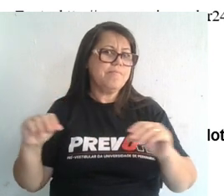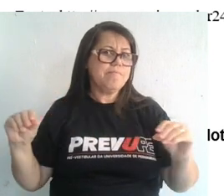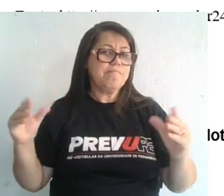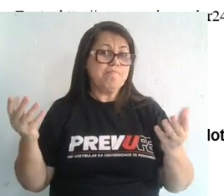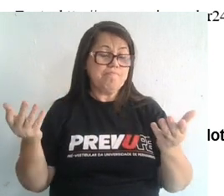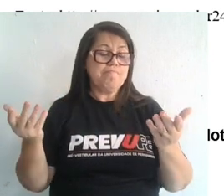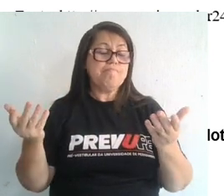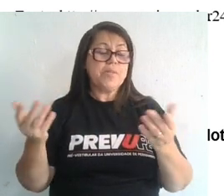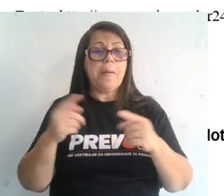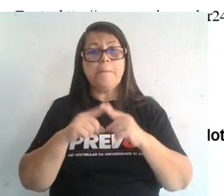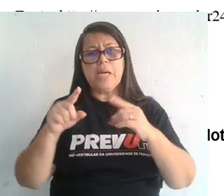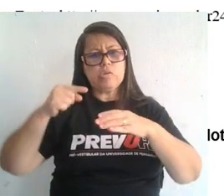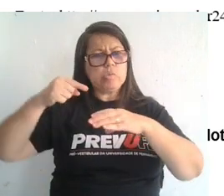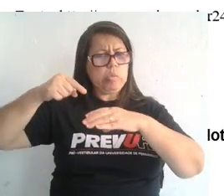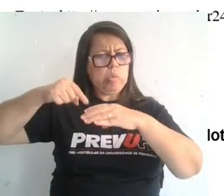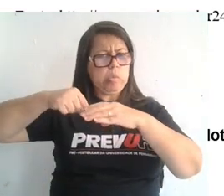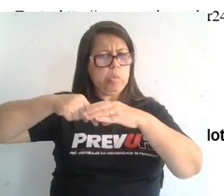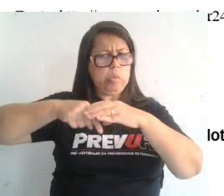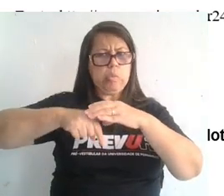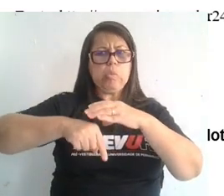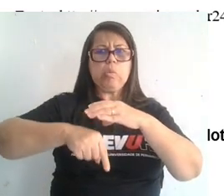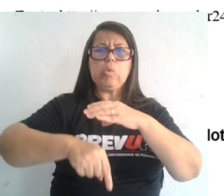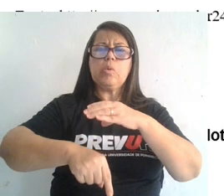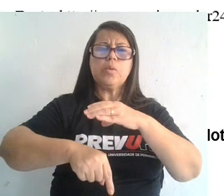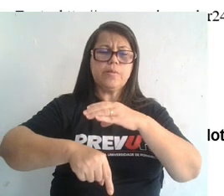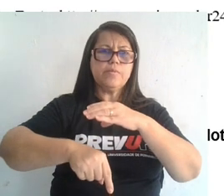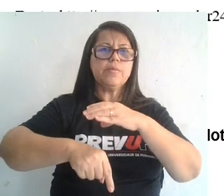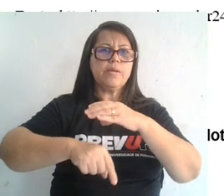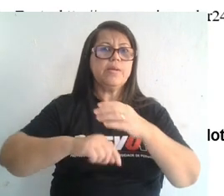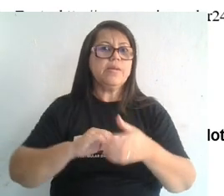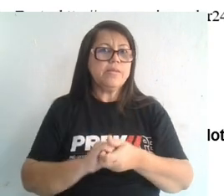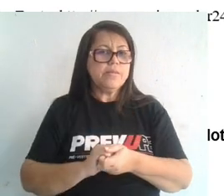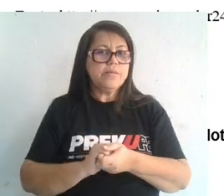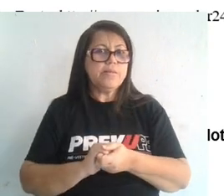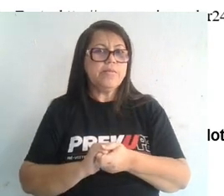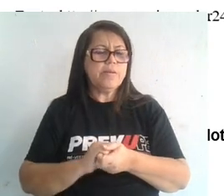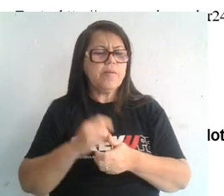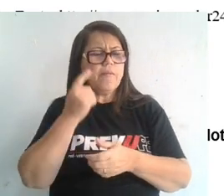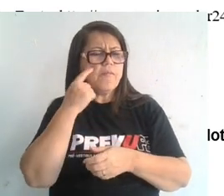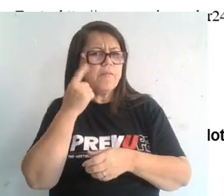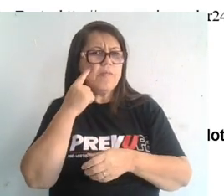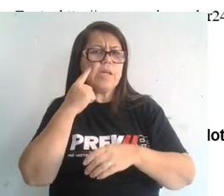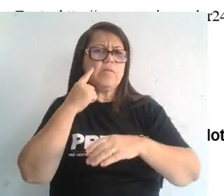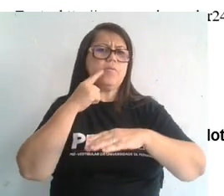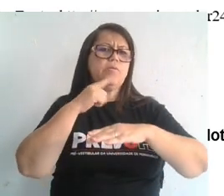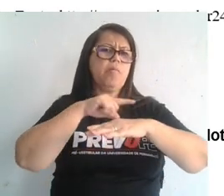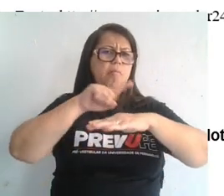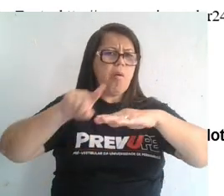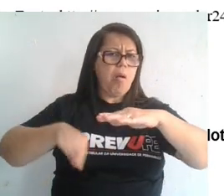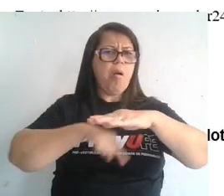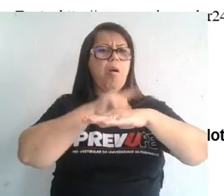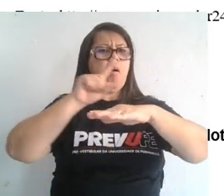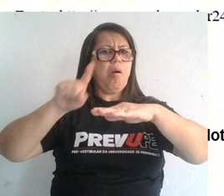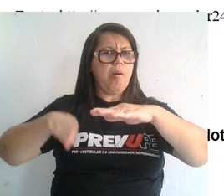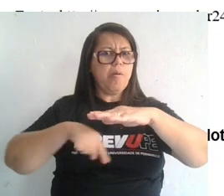Quando a gente aprofunda mais essa avaliação do comportamento das ondas, as ondas S